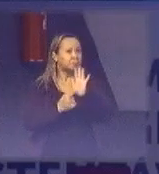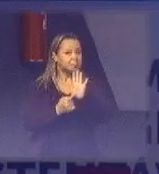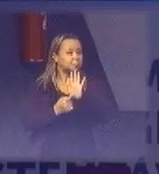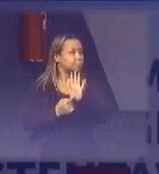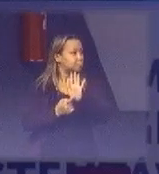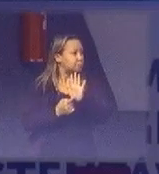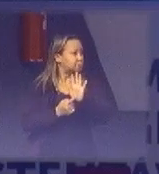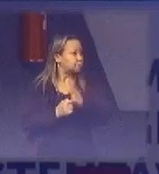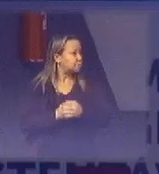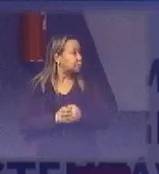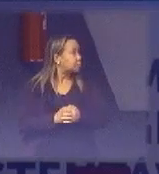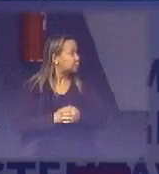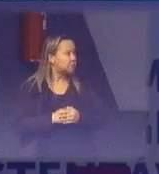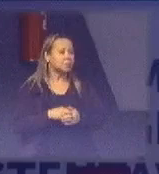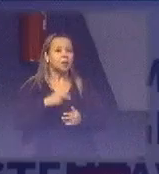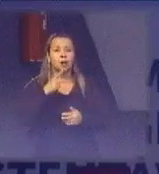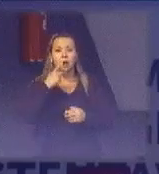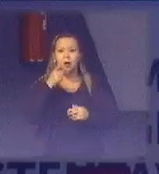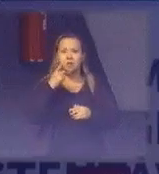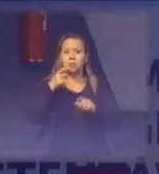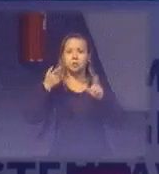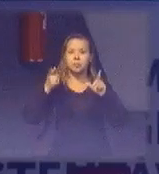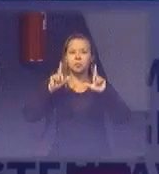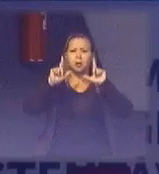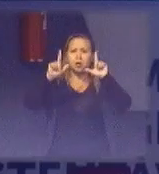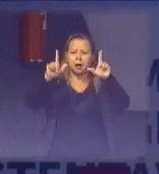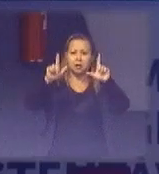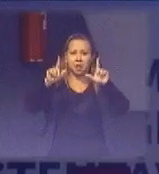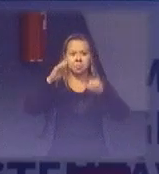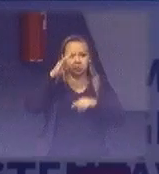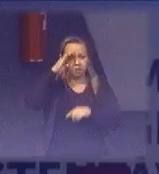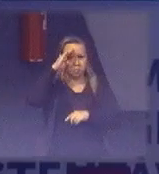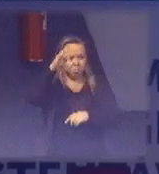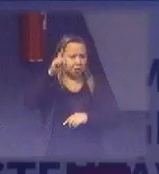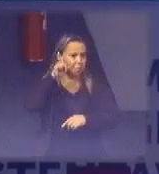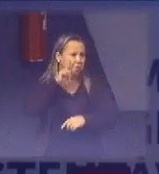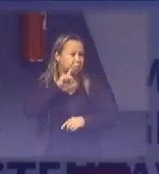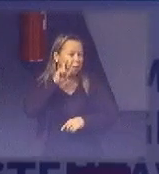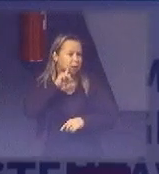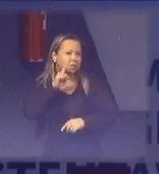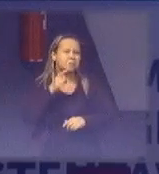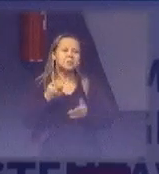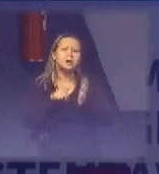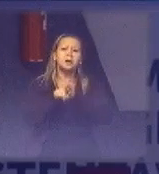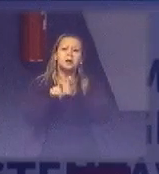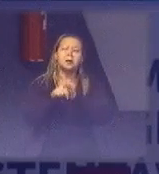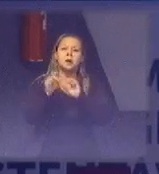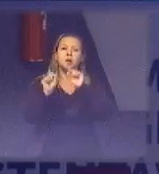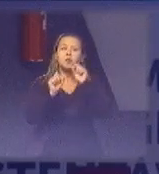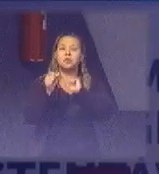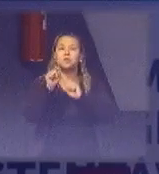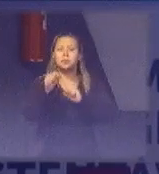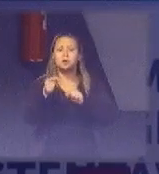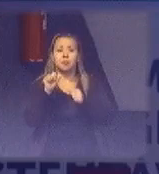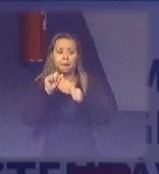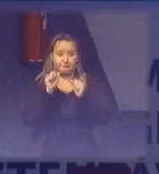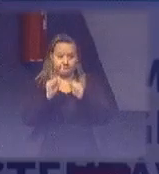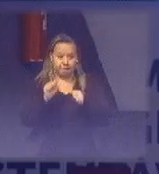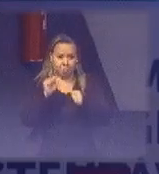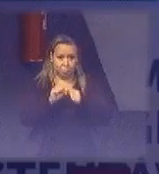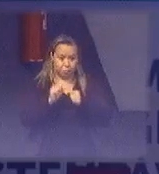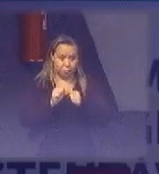parafraseando aquele cartaz do Exército americano, do Tio Sam, dizendo o que você pode fazer. Eu acho que,